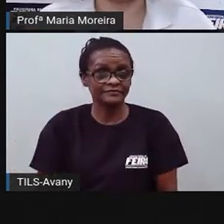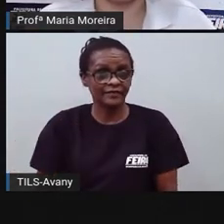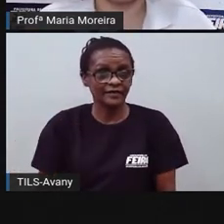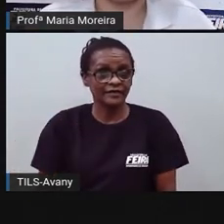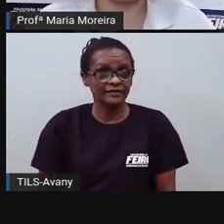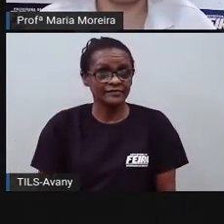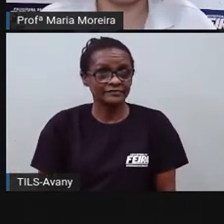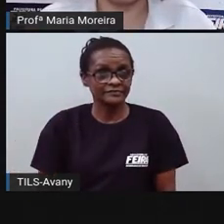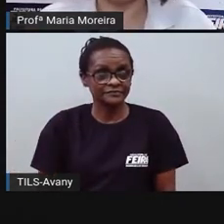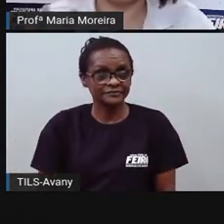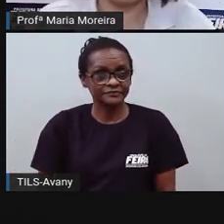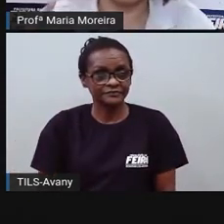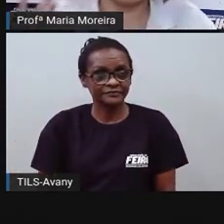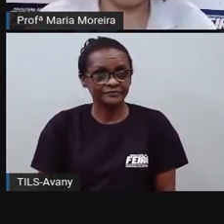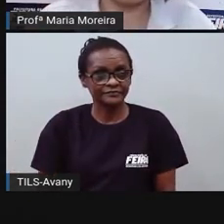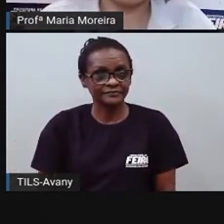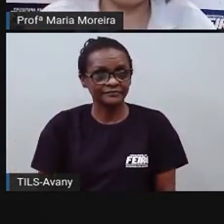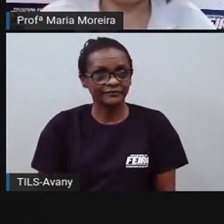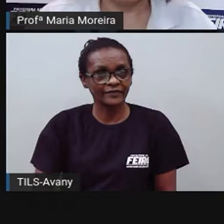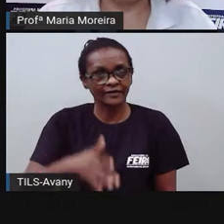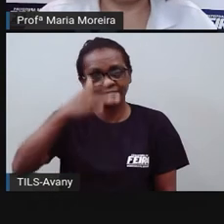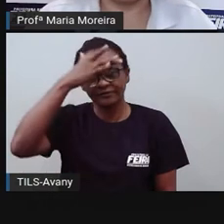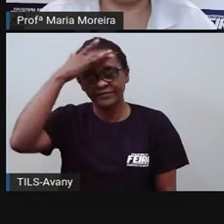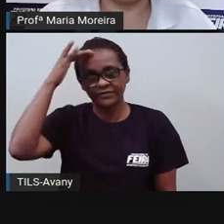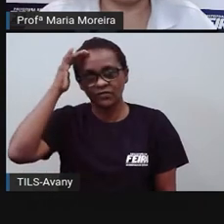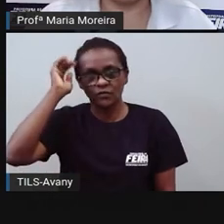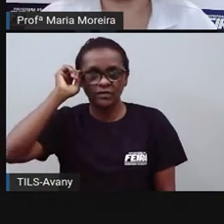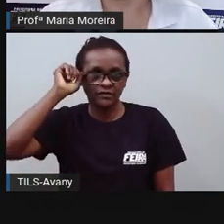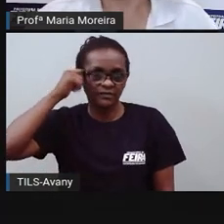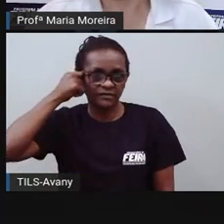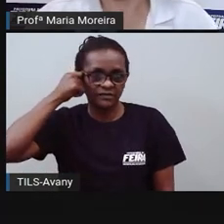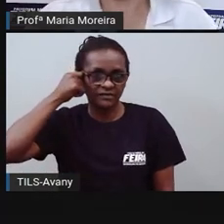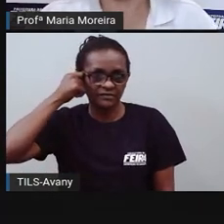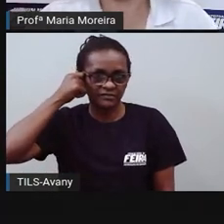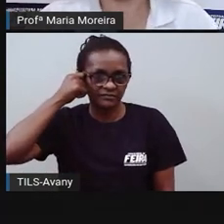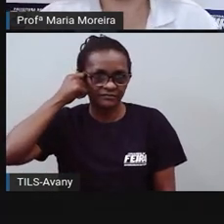da escuridão, é, da escravidão, o que que aconteceu?